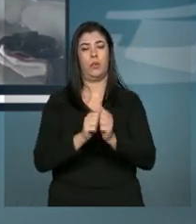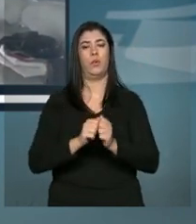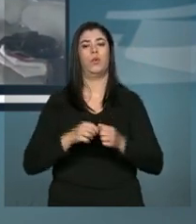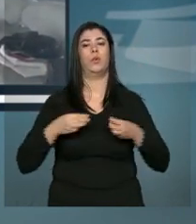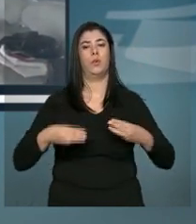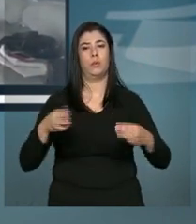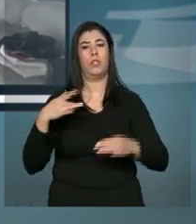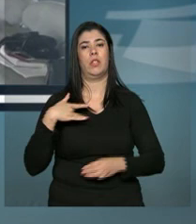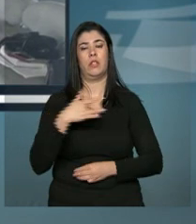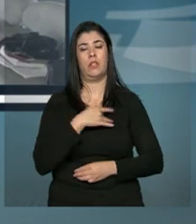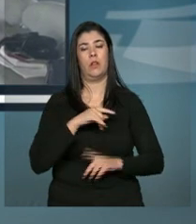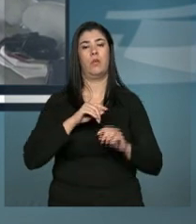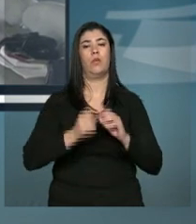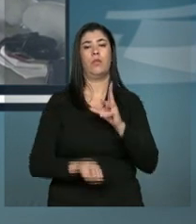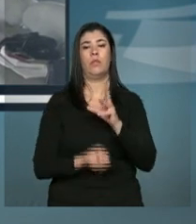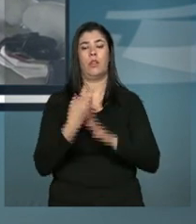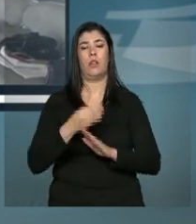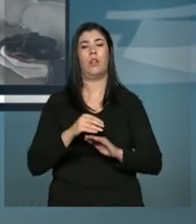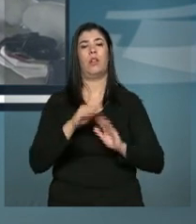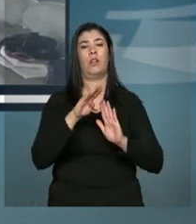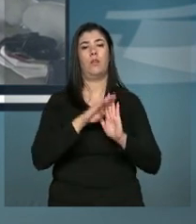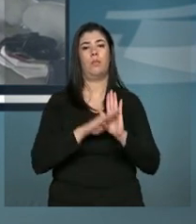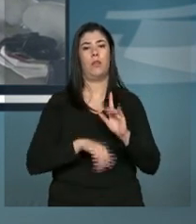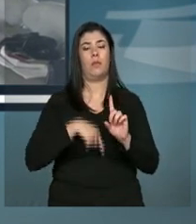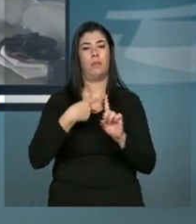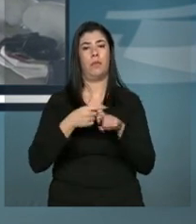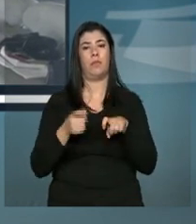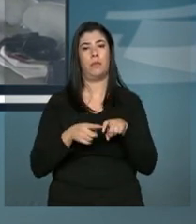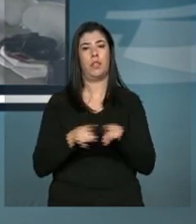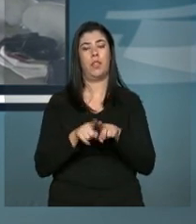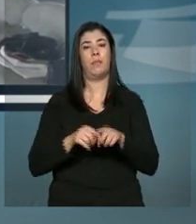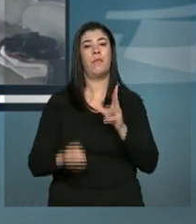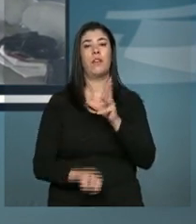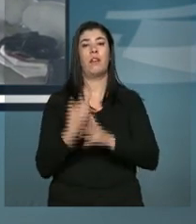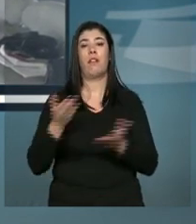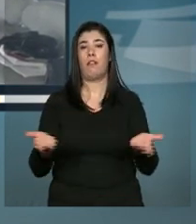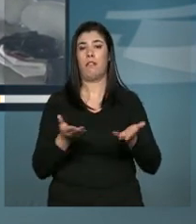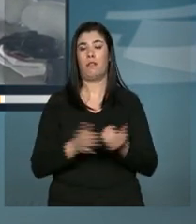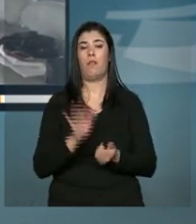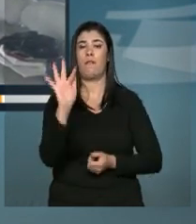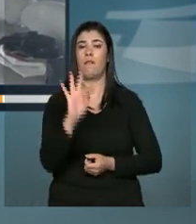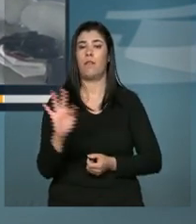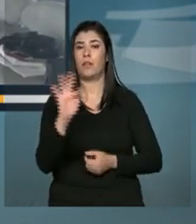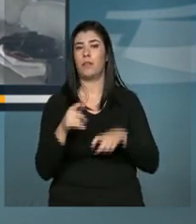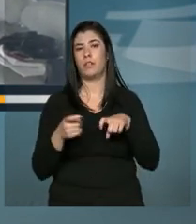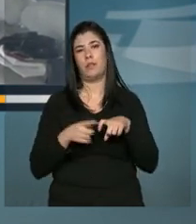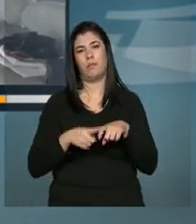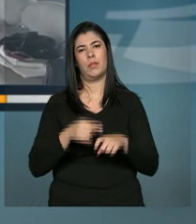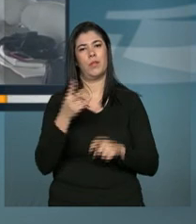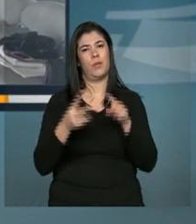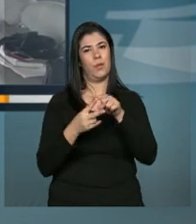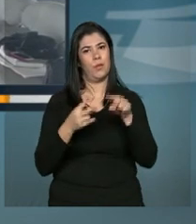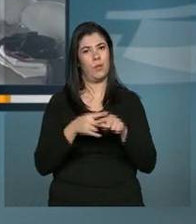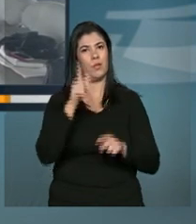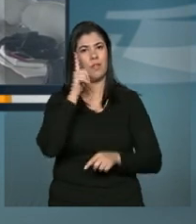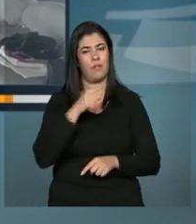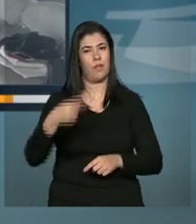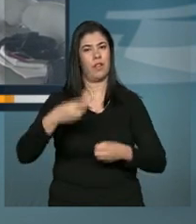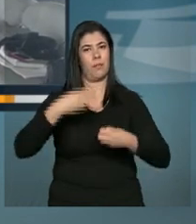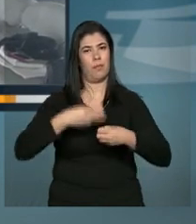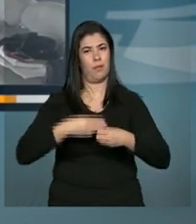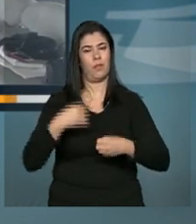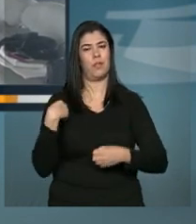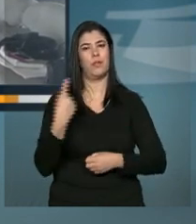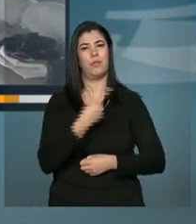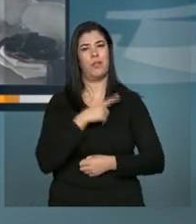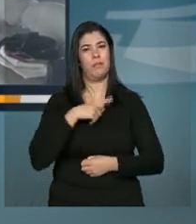pelo programa. E hoje, nós também recebemos a Faculdade de Medicina. Então, foram duas grandes conquistas para o município de Guarujá.